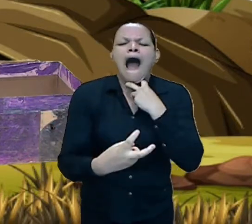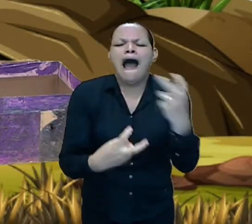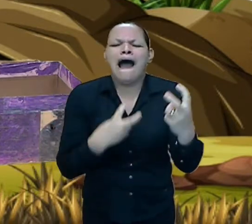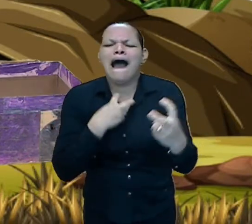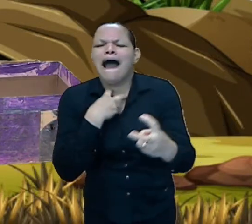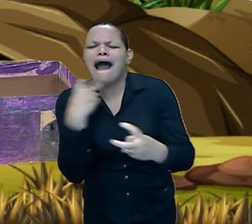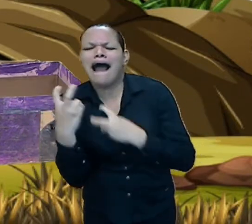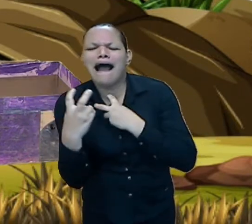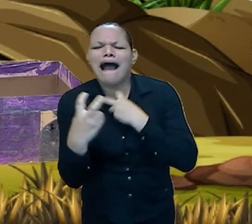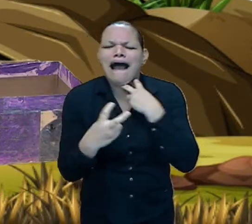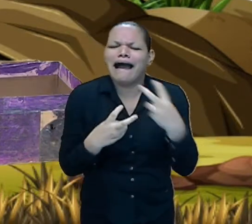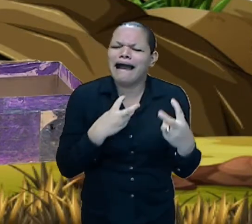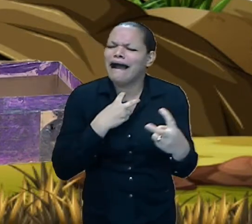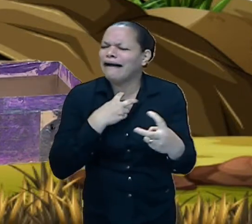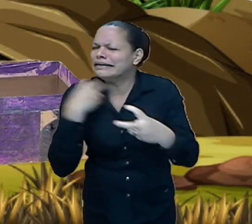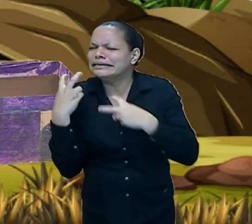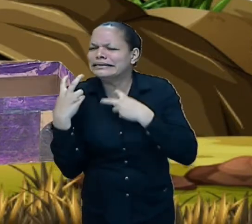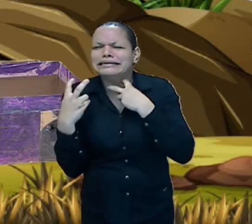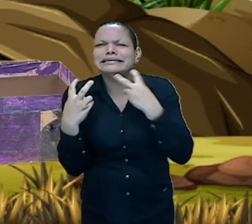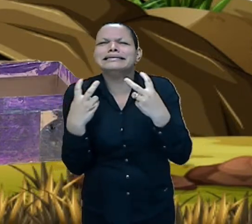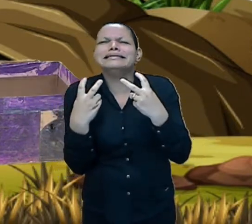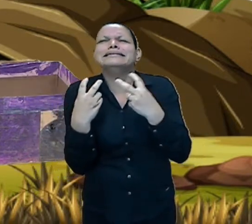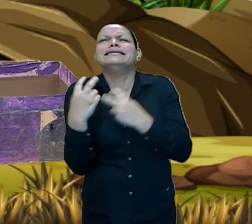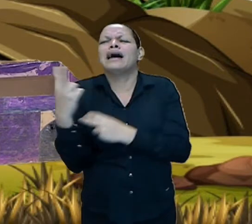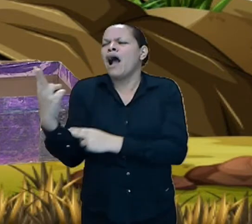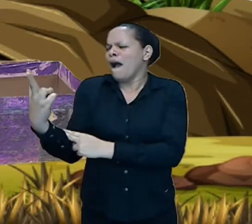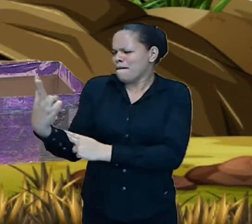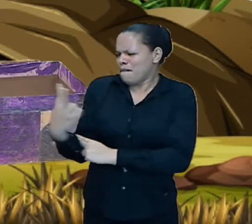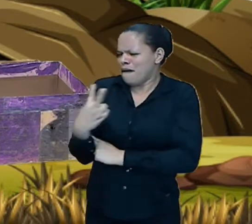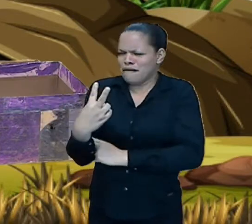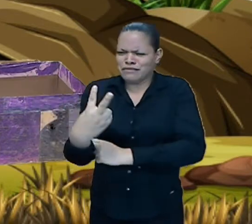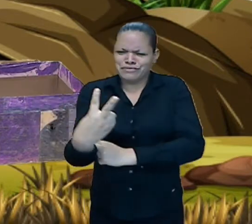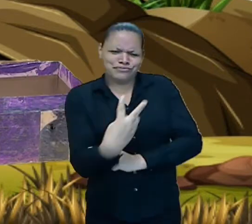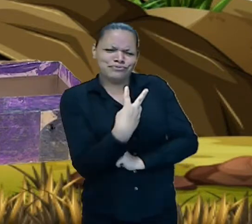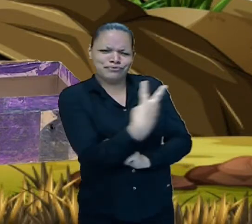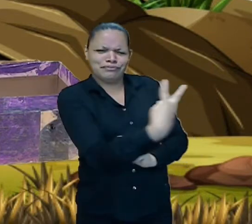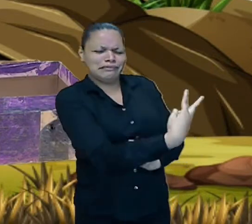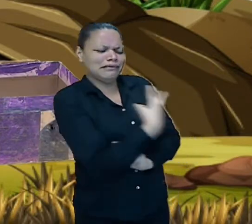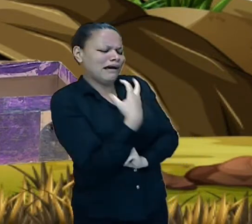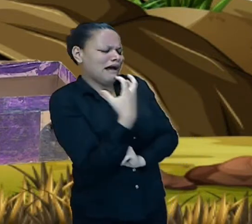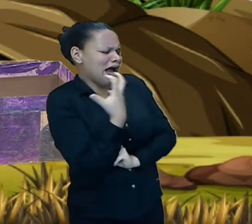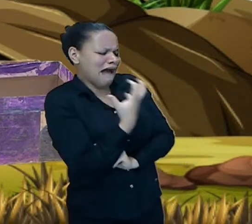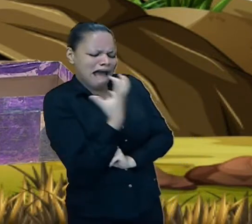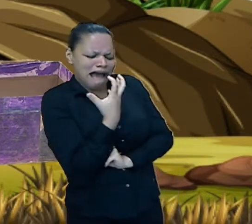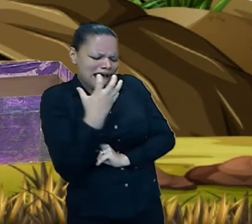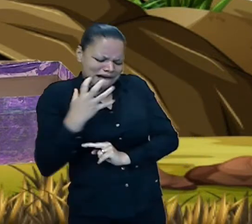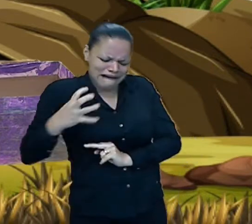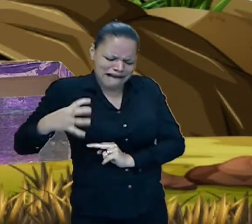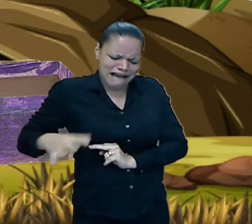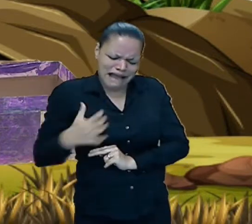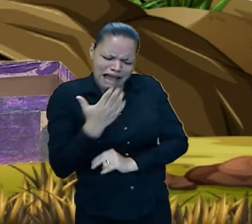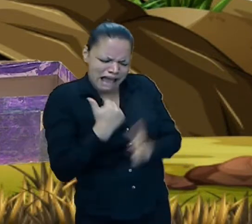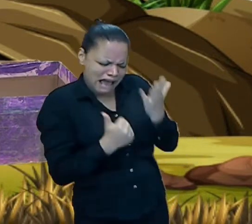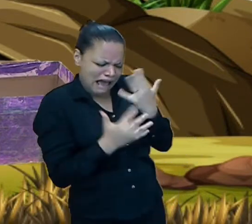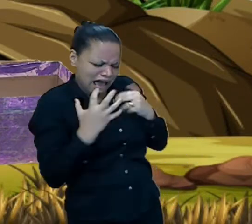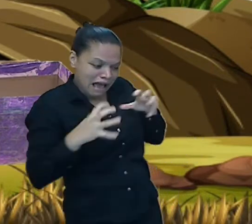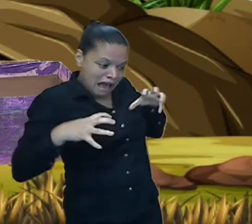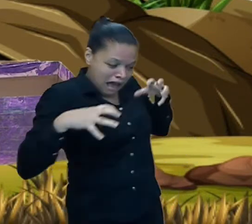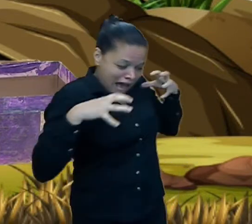socorro alguém me tire daqui eu não quero ser devorada por esse monstro socorro